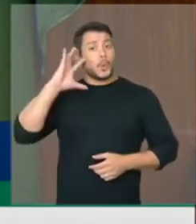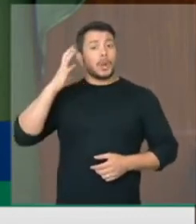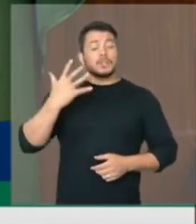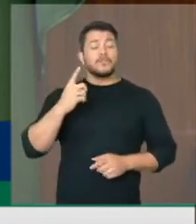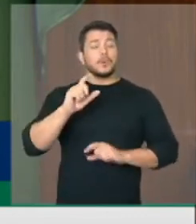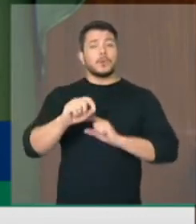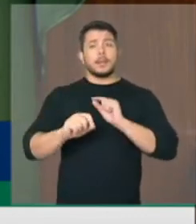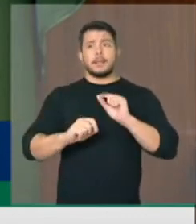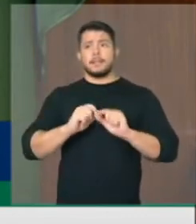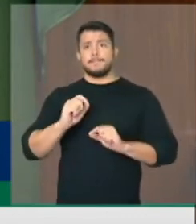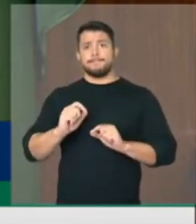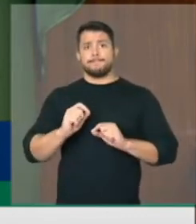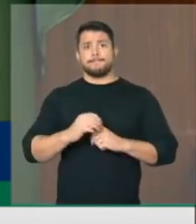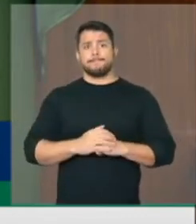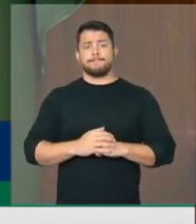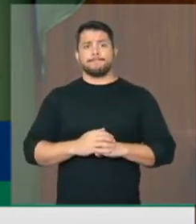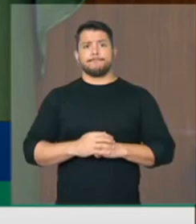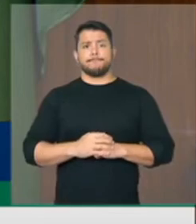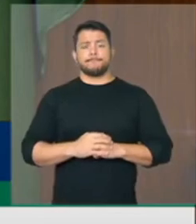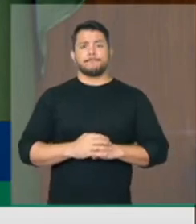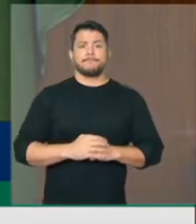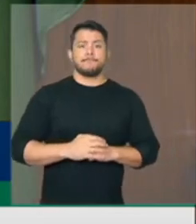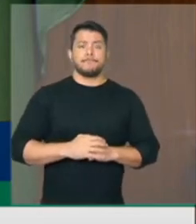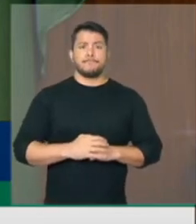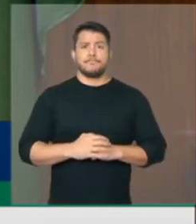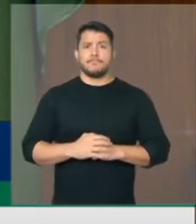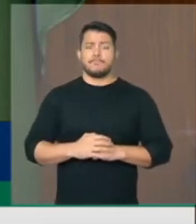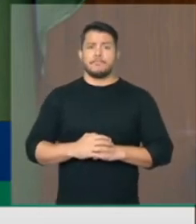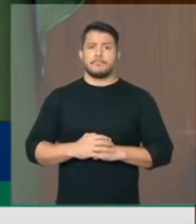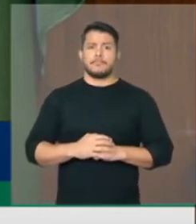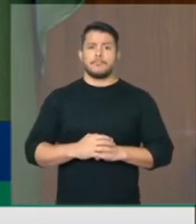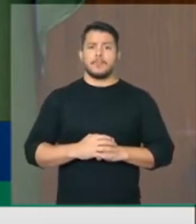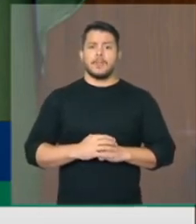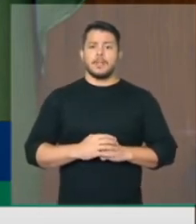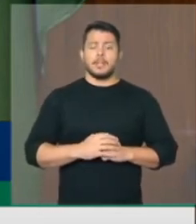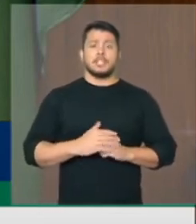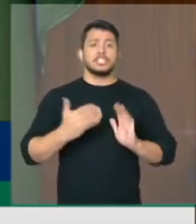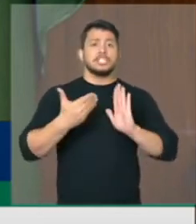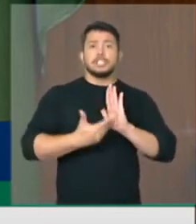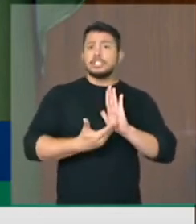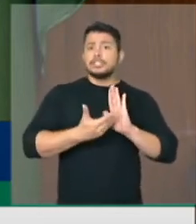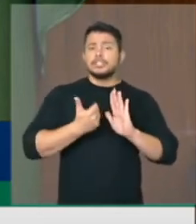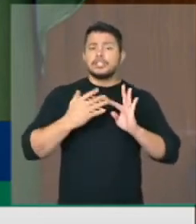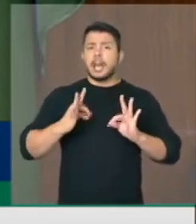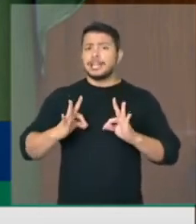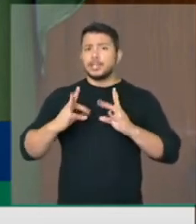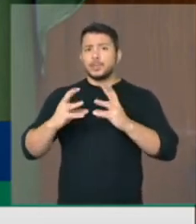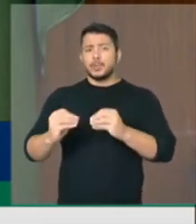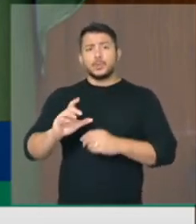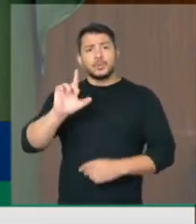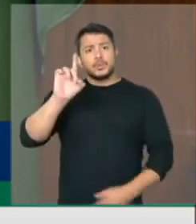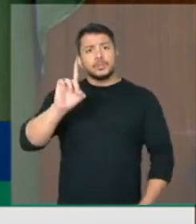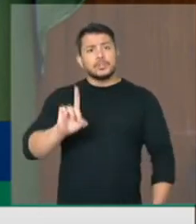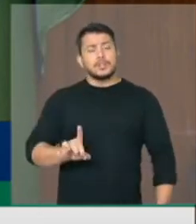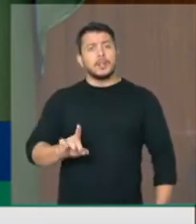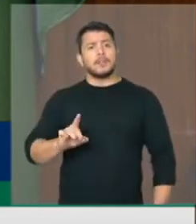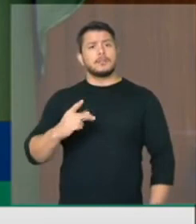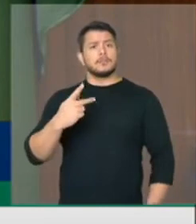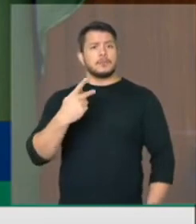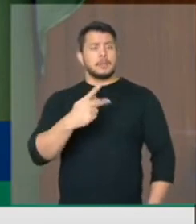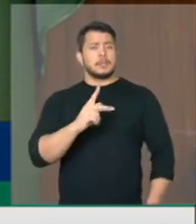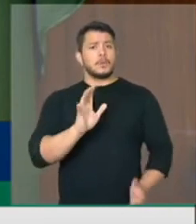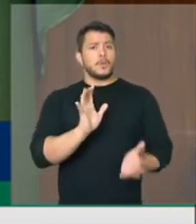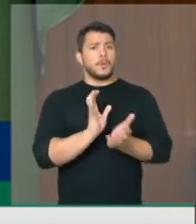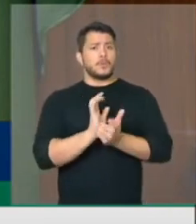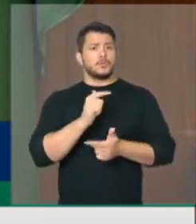revogar todas as conquistas que esses trabalhadores tiveram ao longo de décadas.